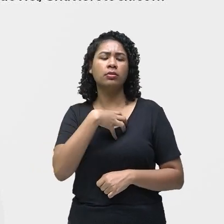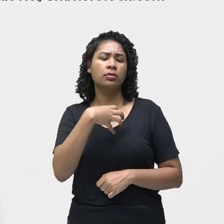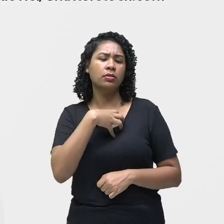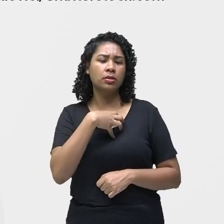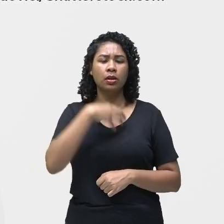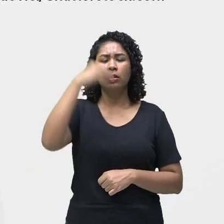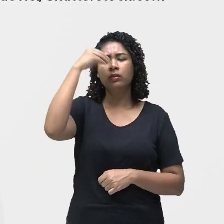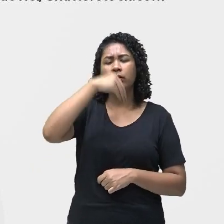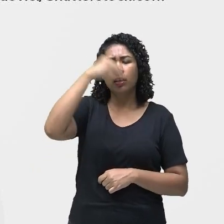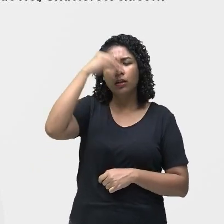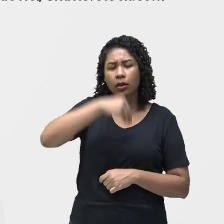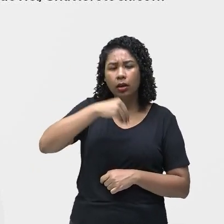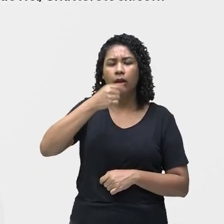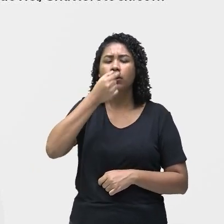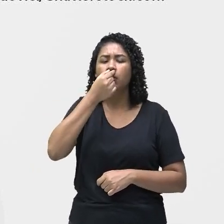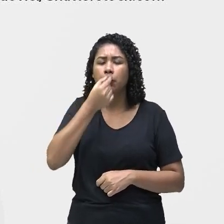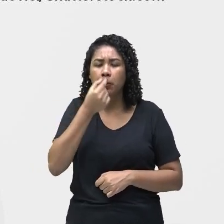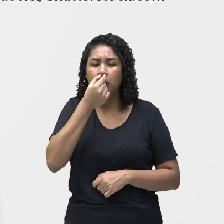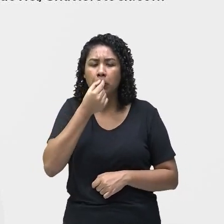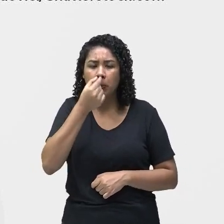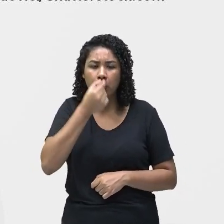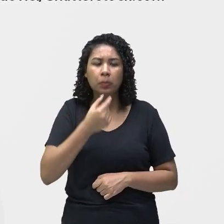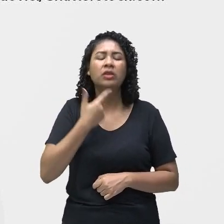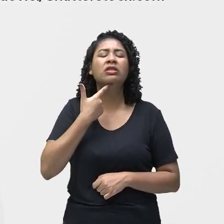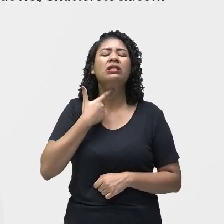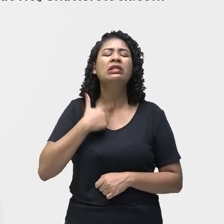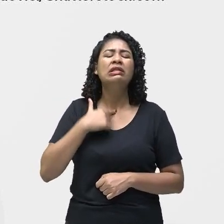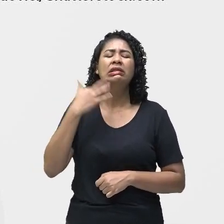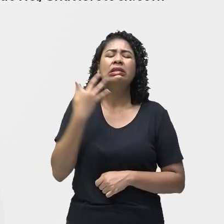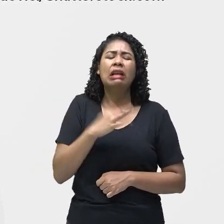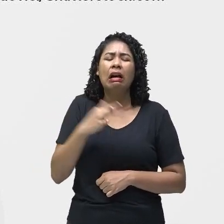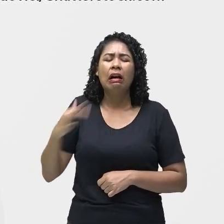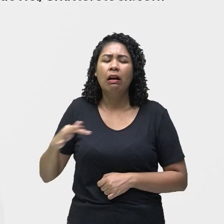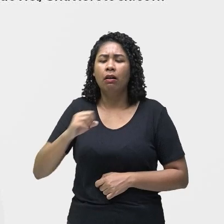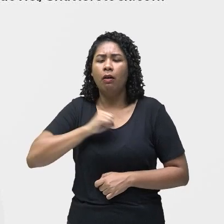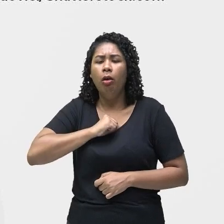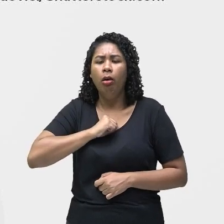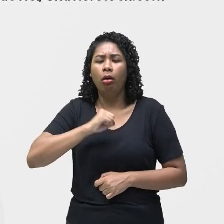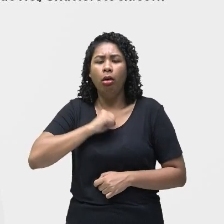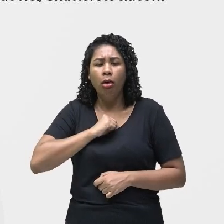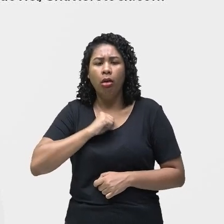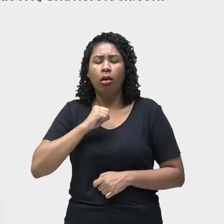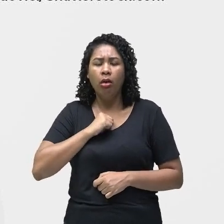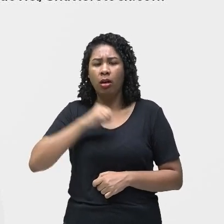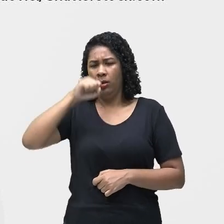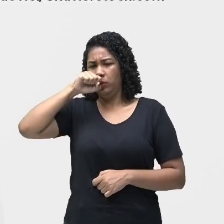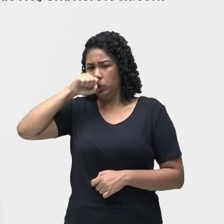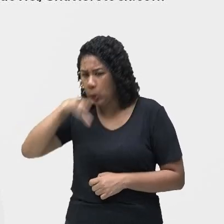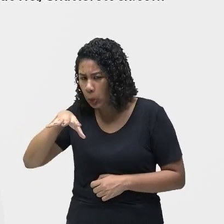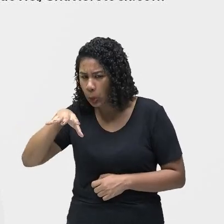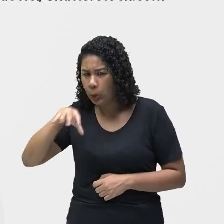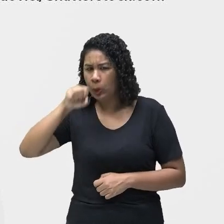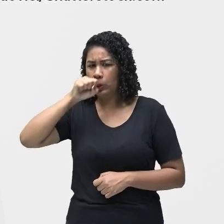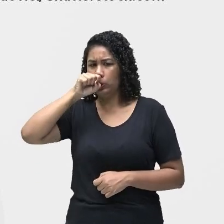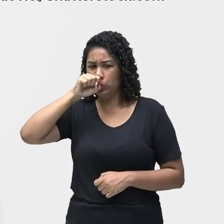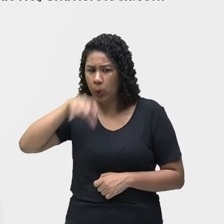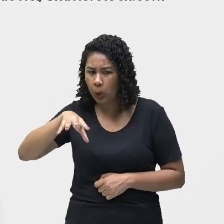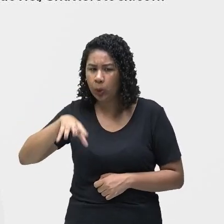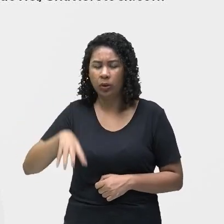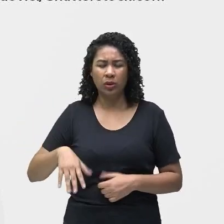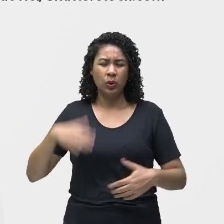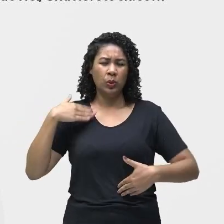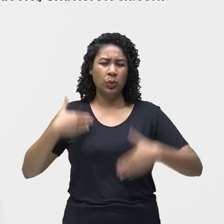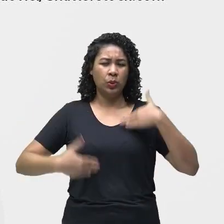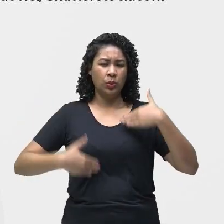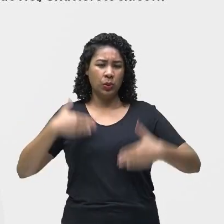fraqueza, coriza, dor de garganta, tosse, espirro, febre e dores no corpo. Vocês